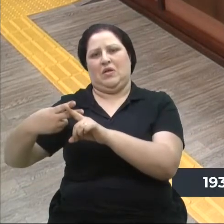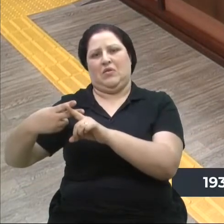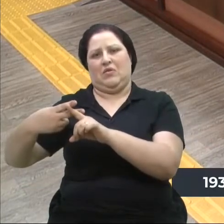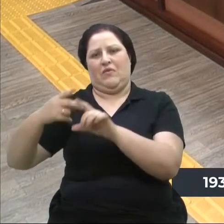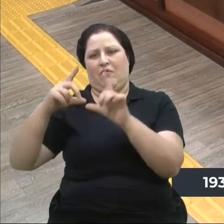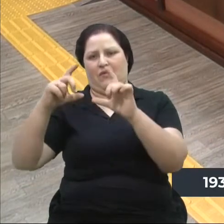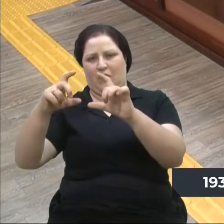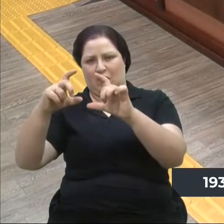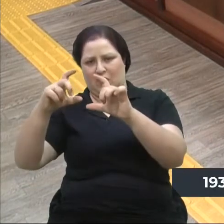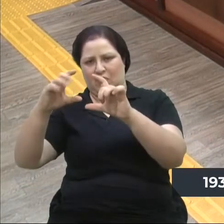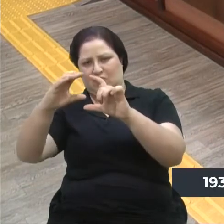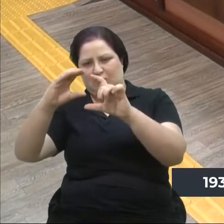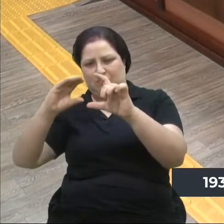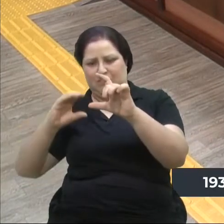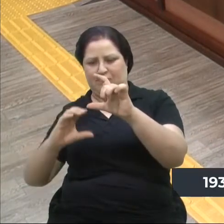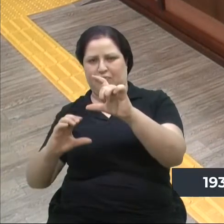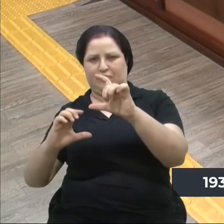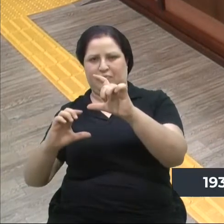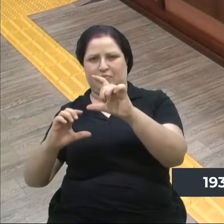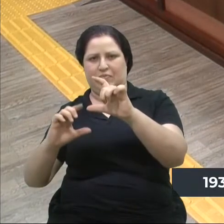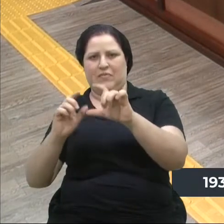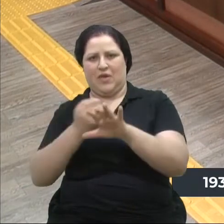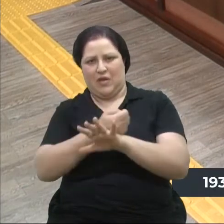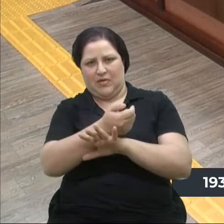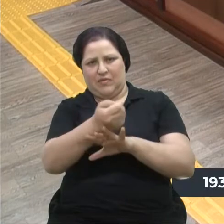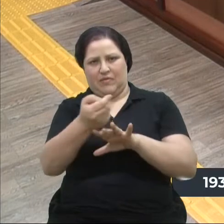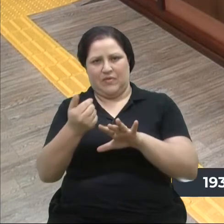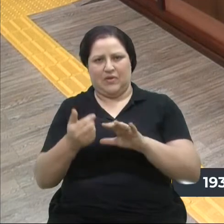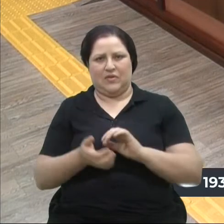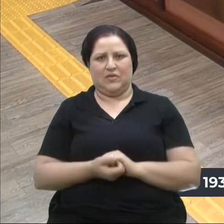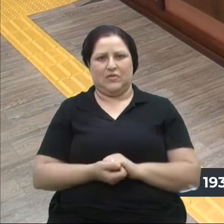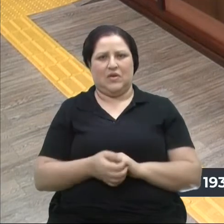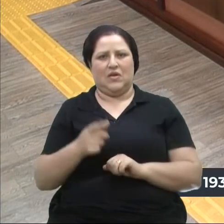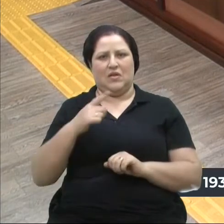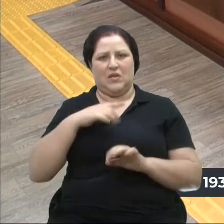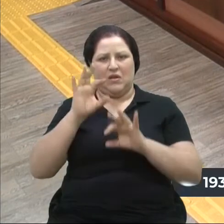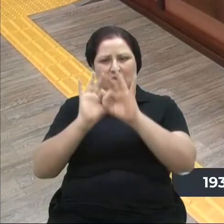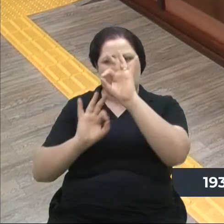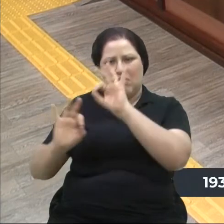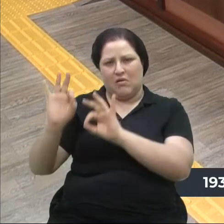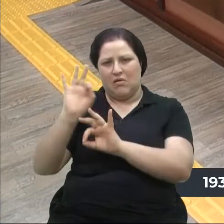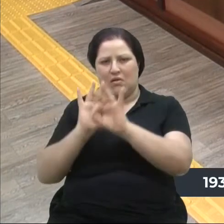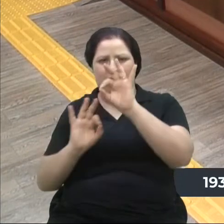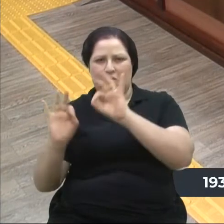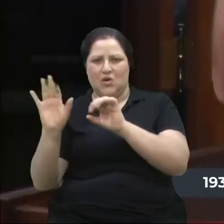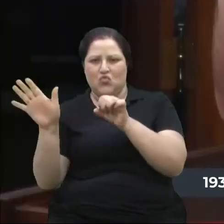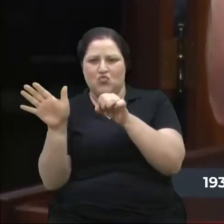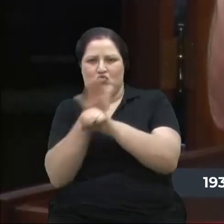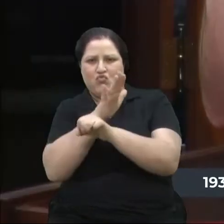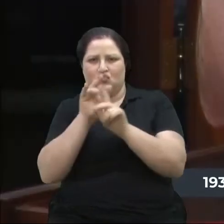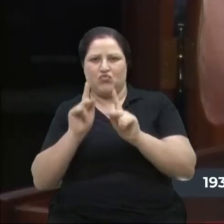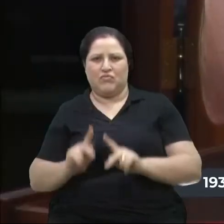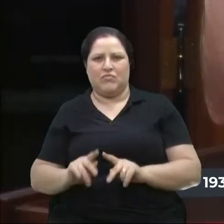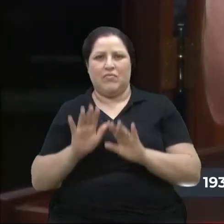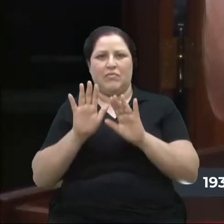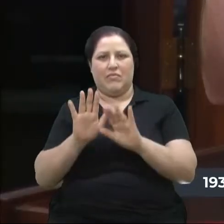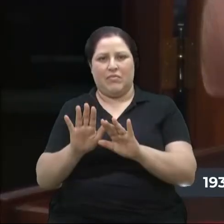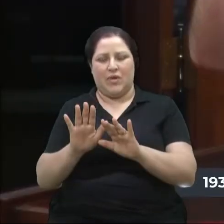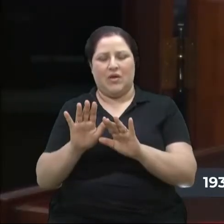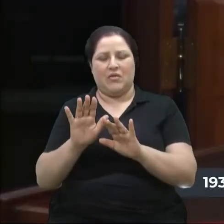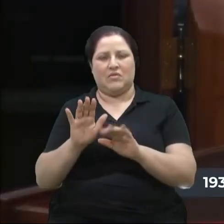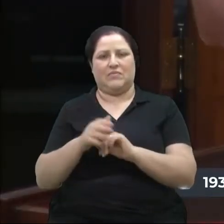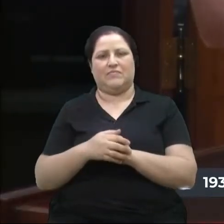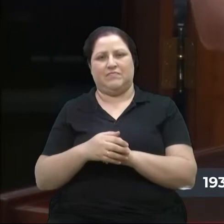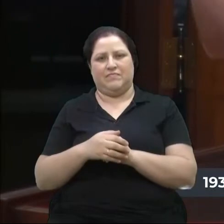Isto é uma fake news. Pode passar ali, Túlio. Aí a gente tem um evento, né, repleto de pessoas. Mas, vereador Bressan,